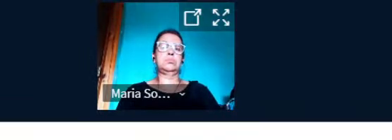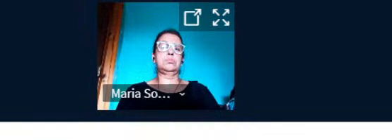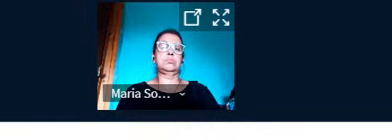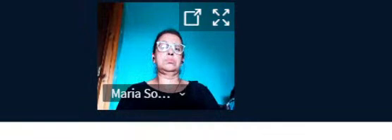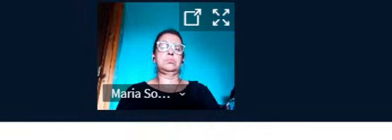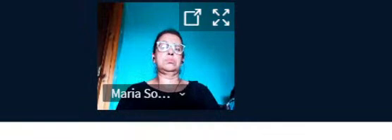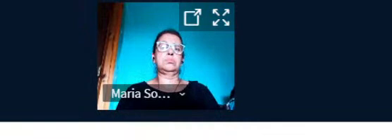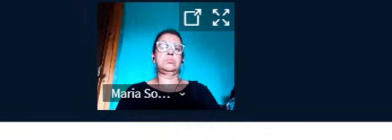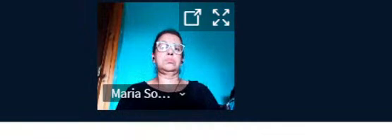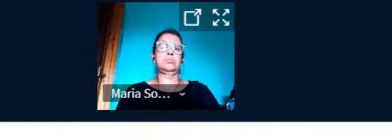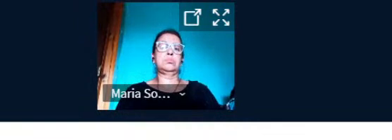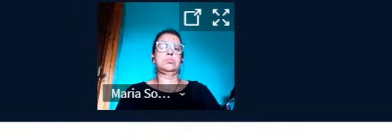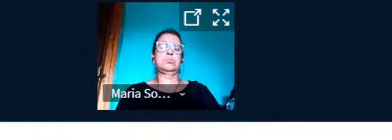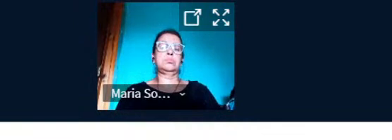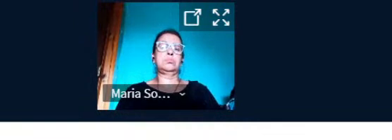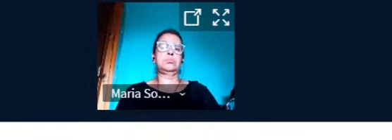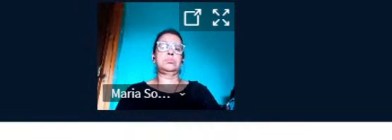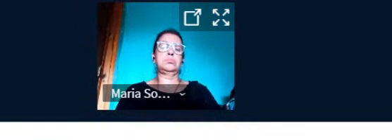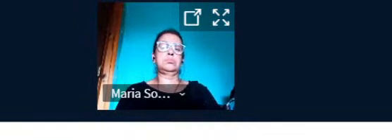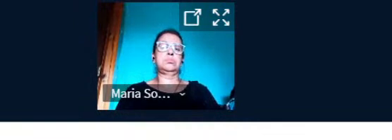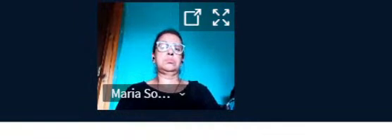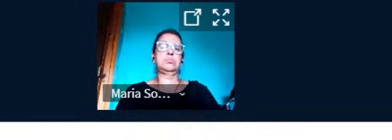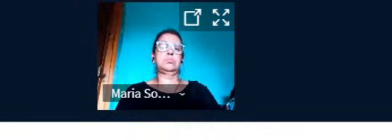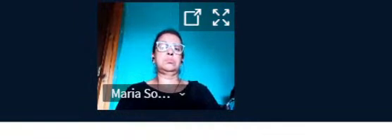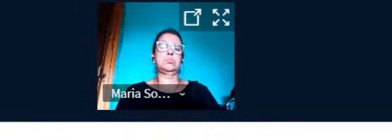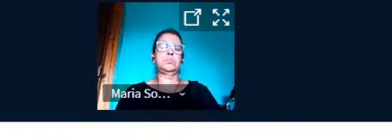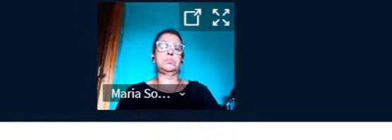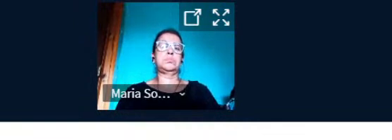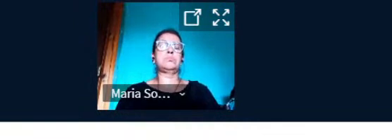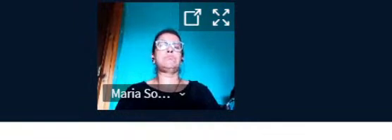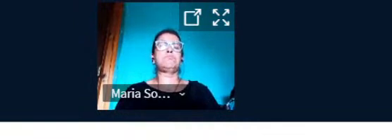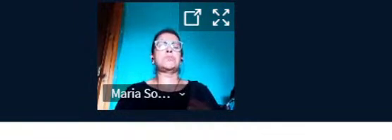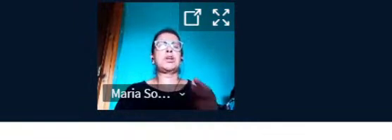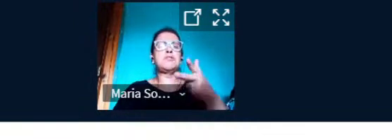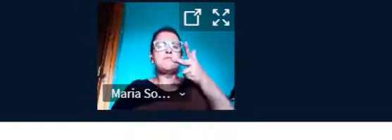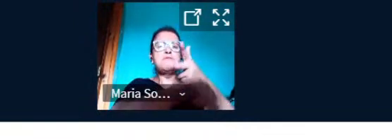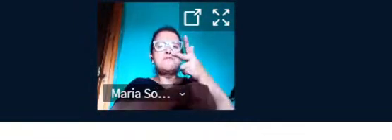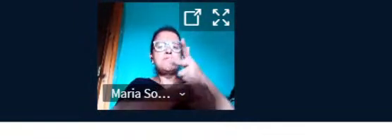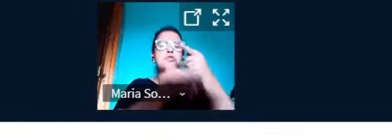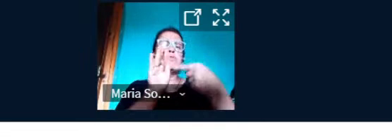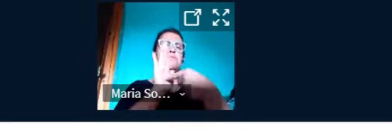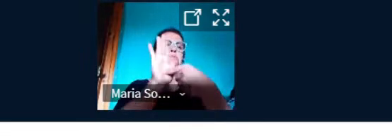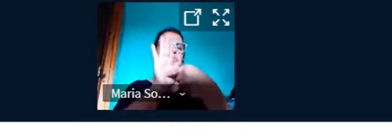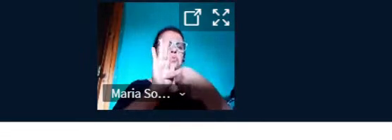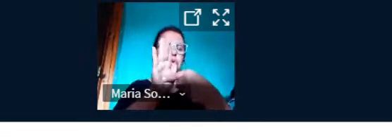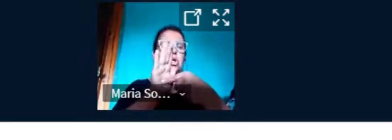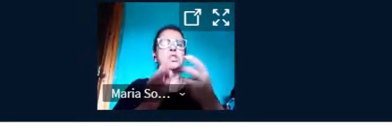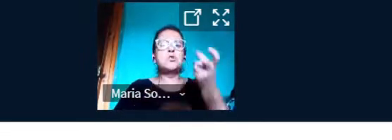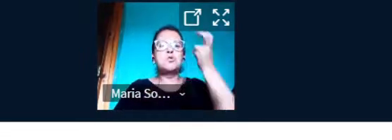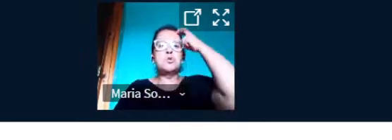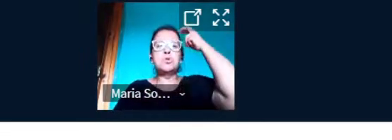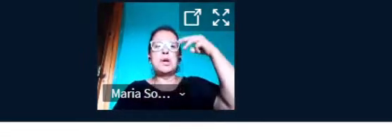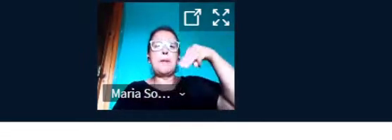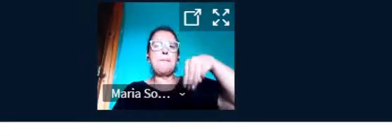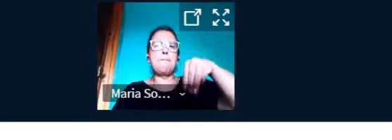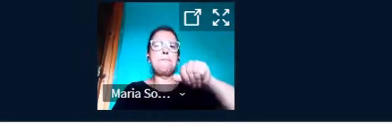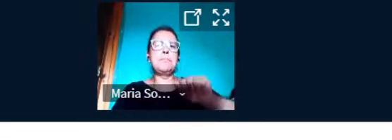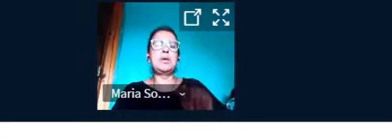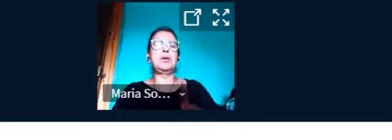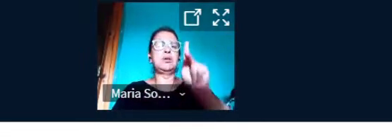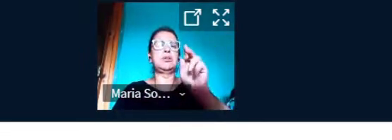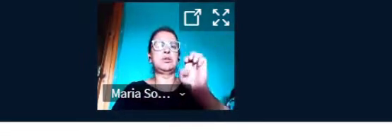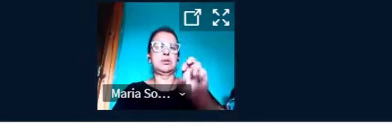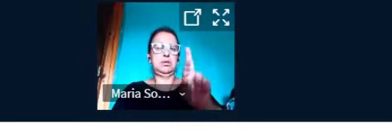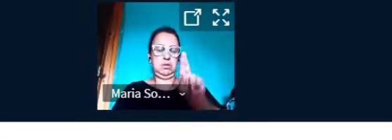Este vídeo apresentará um pouco do projeto Cultura Maker, que contém como bolsistas Ana Carolina Veloso, Bianca Fornagier,